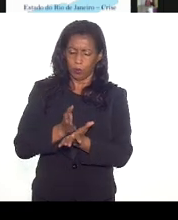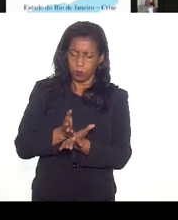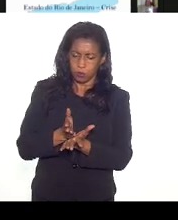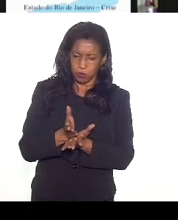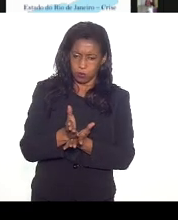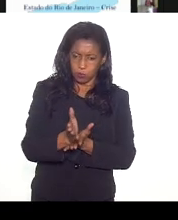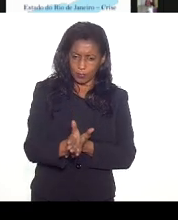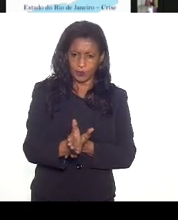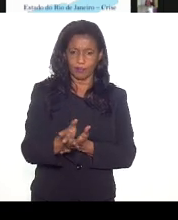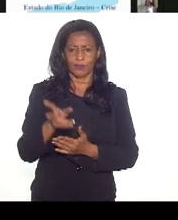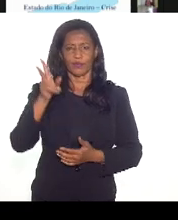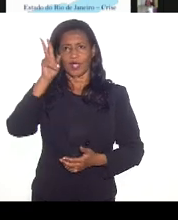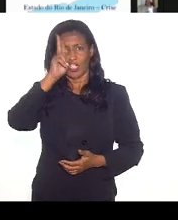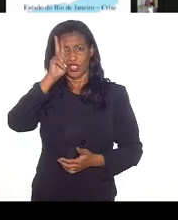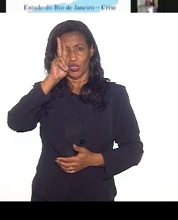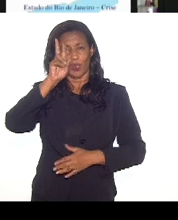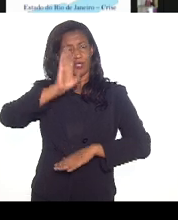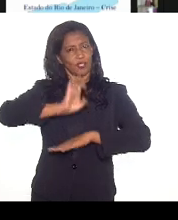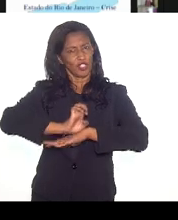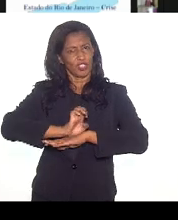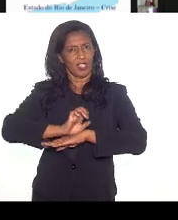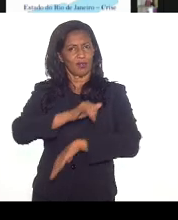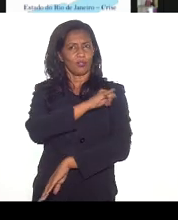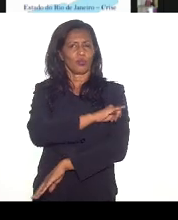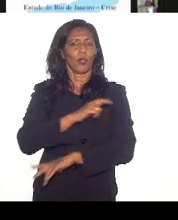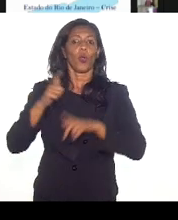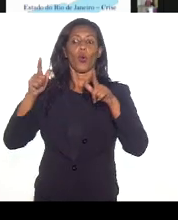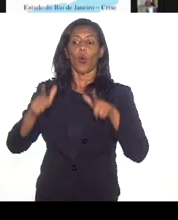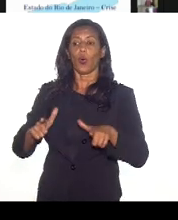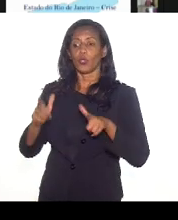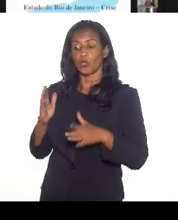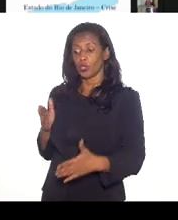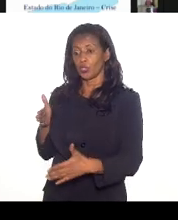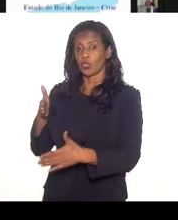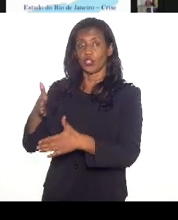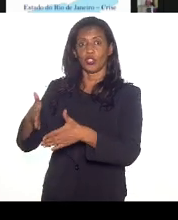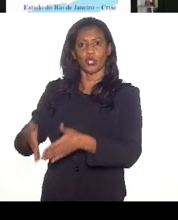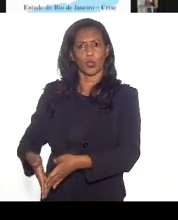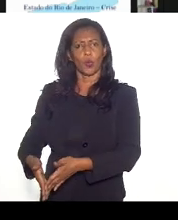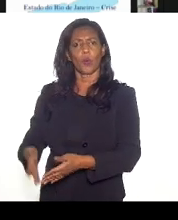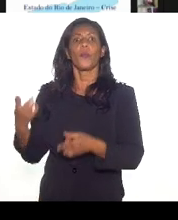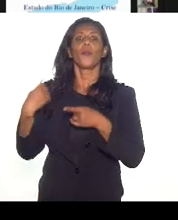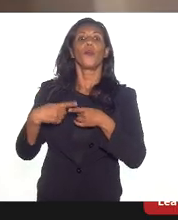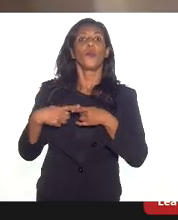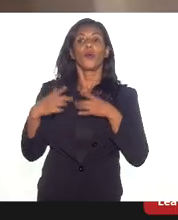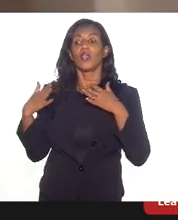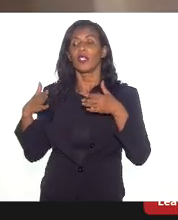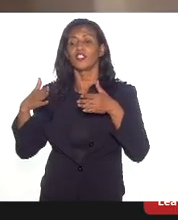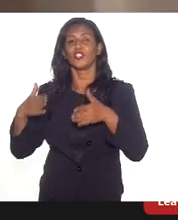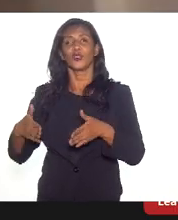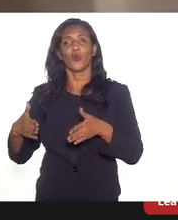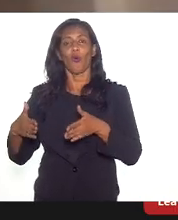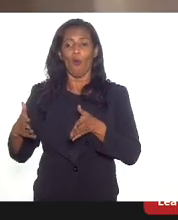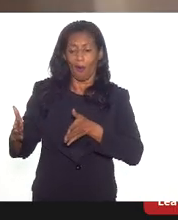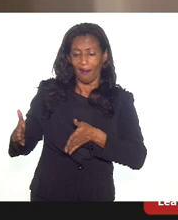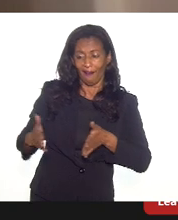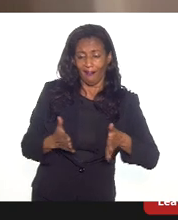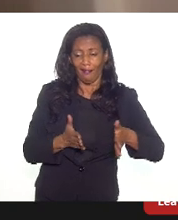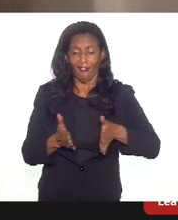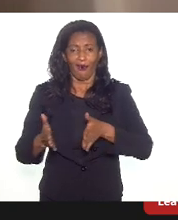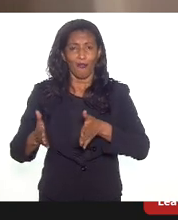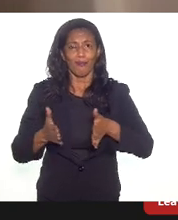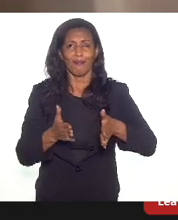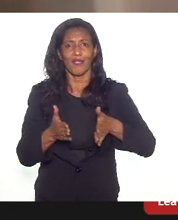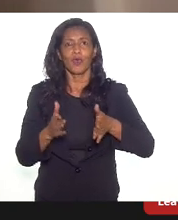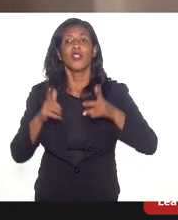entendendo a história do Estado do Rio de Janeiro, aonde nós chegamos, por que nós chegamos, por onde nós passamos e para onde deveríamos ir.